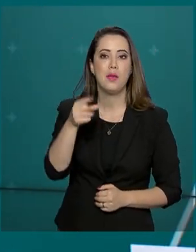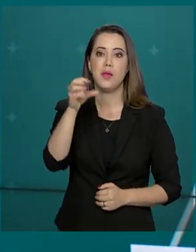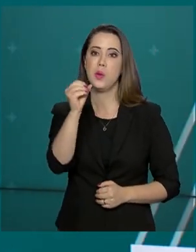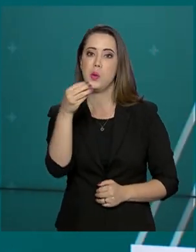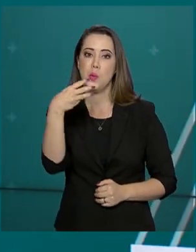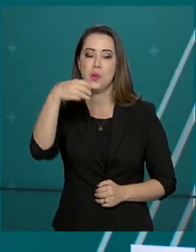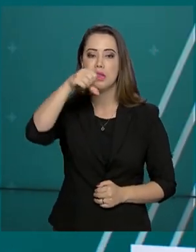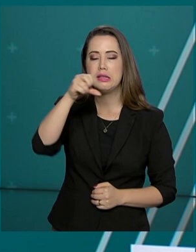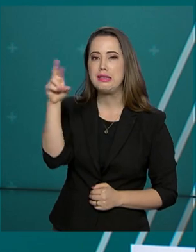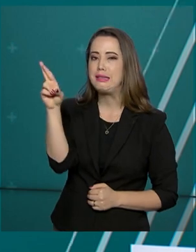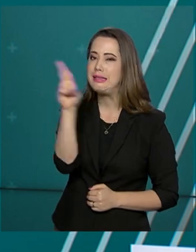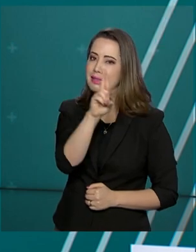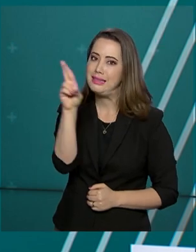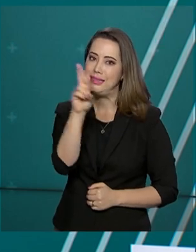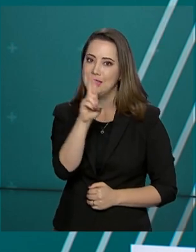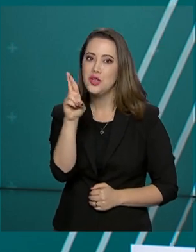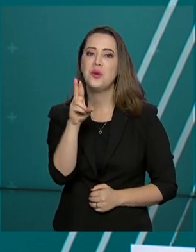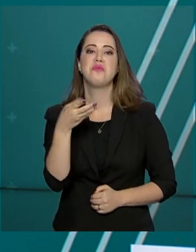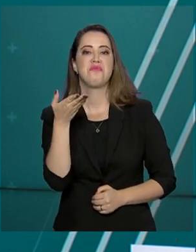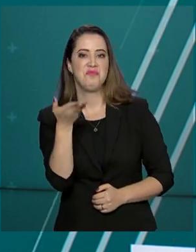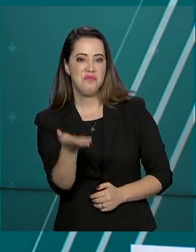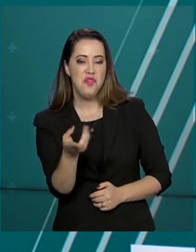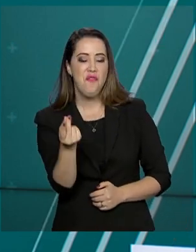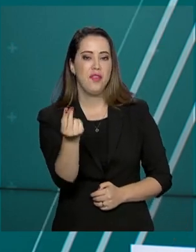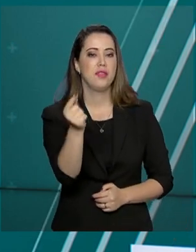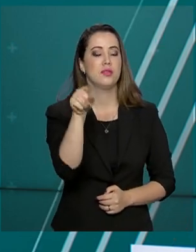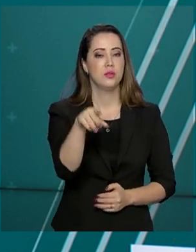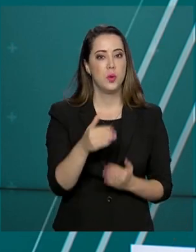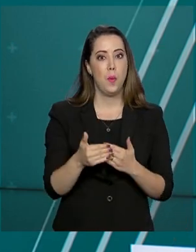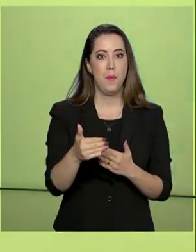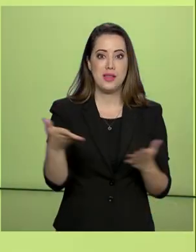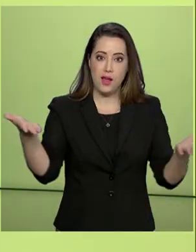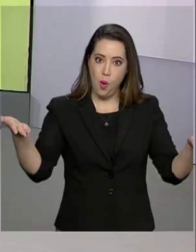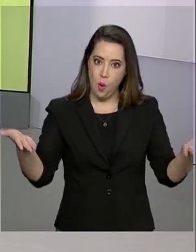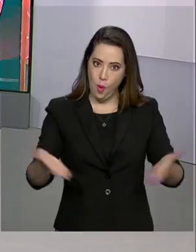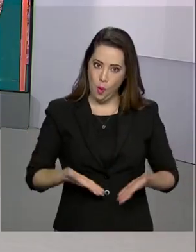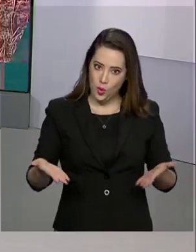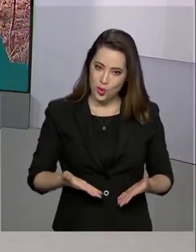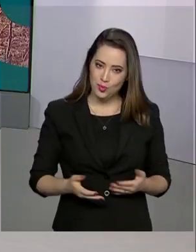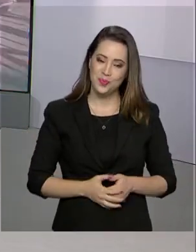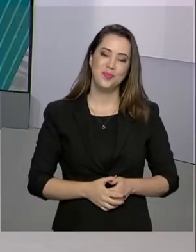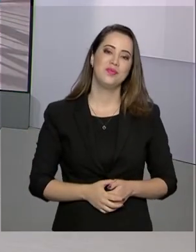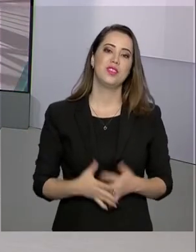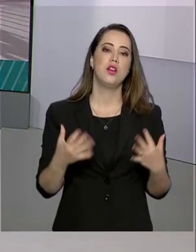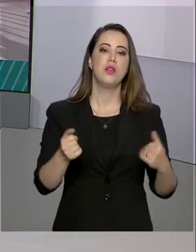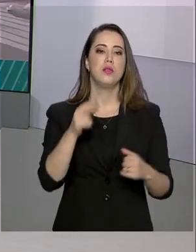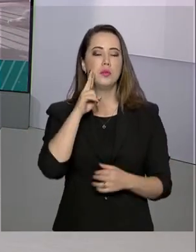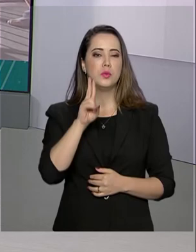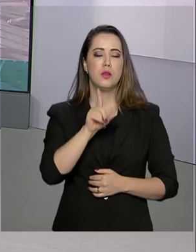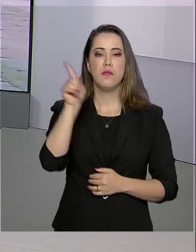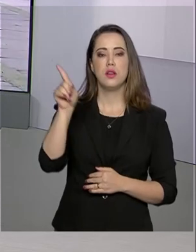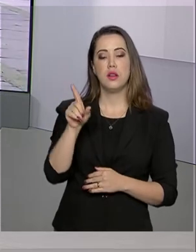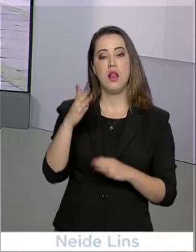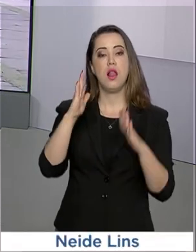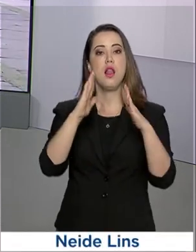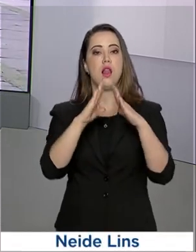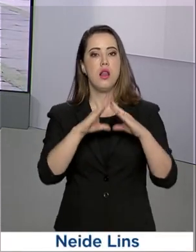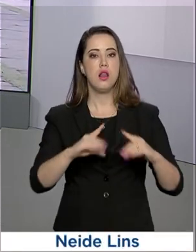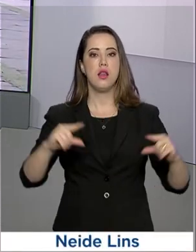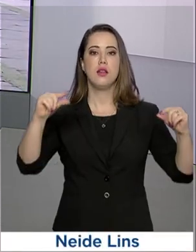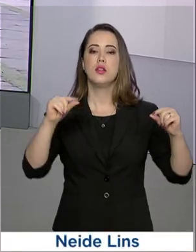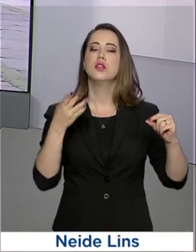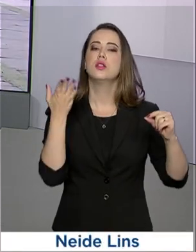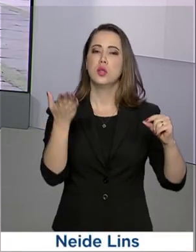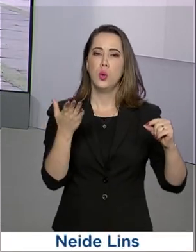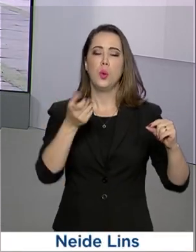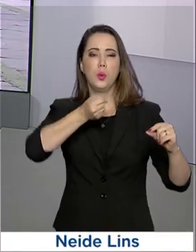É esse o novo valor do salário mínimo que já vale a partir de hoje. Vamos então até o Palácio da Alvorada conversar